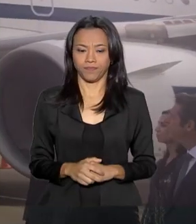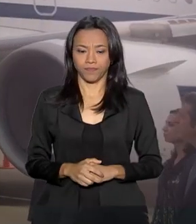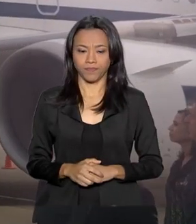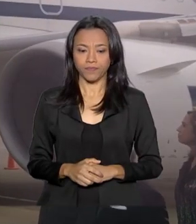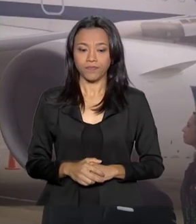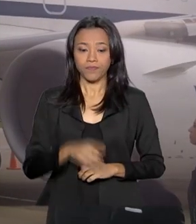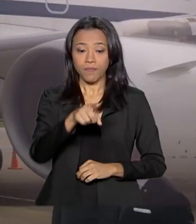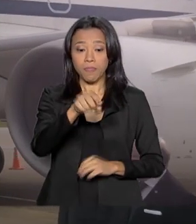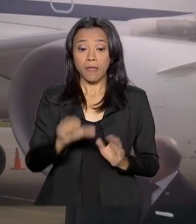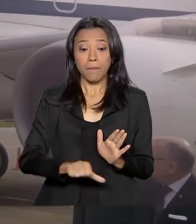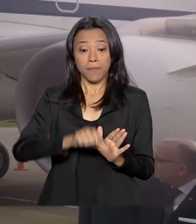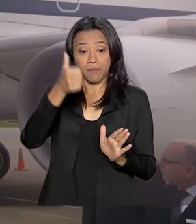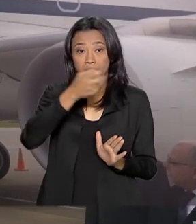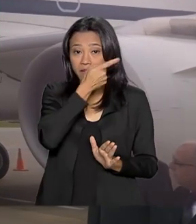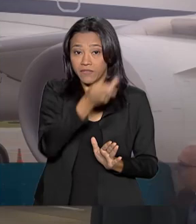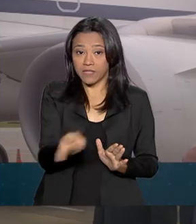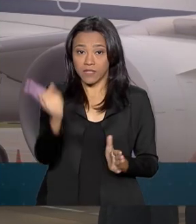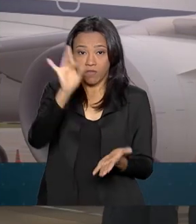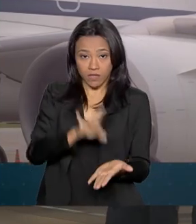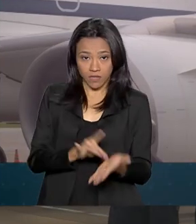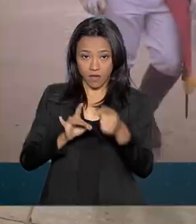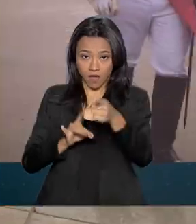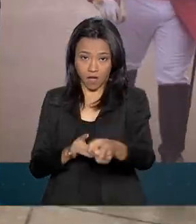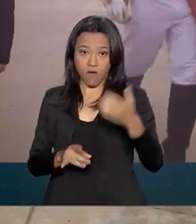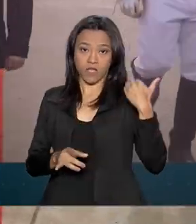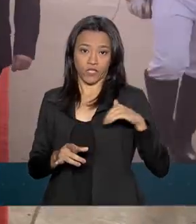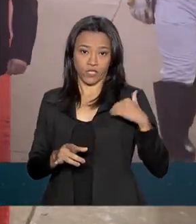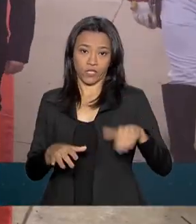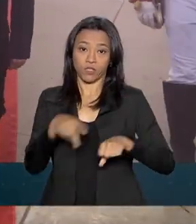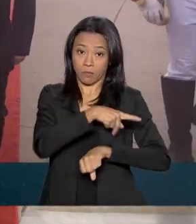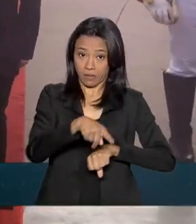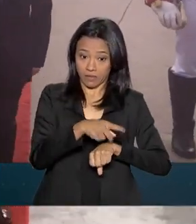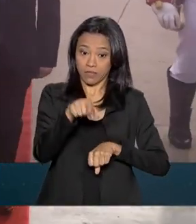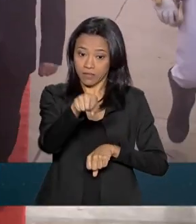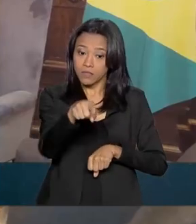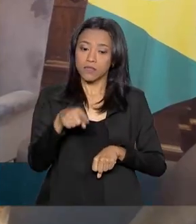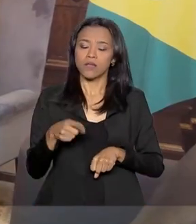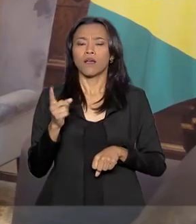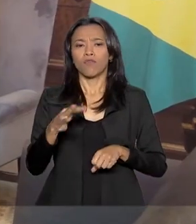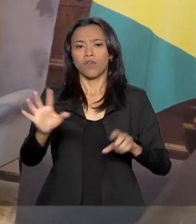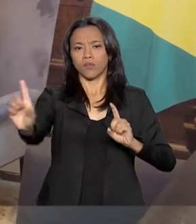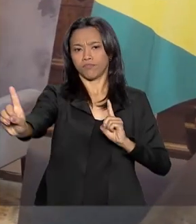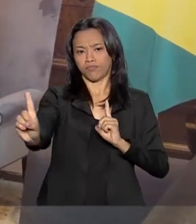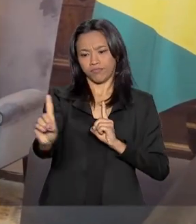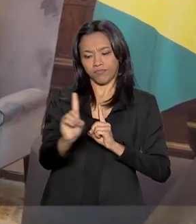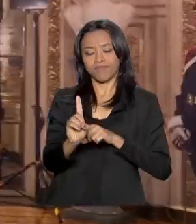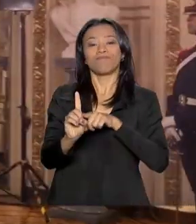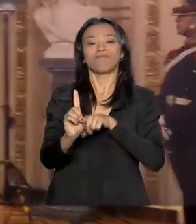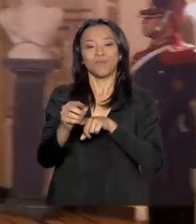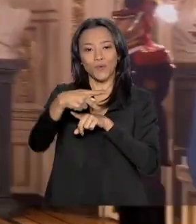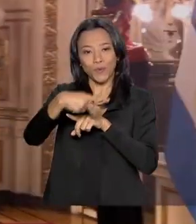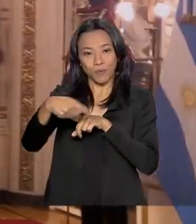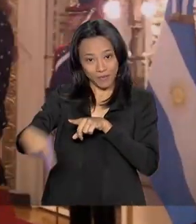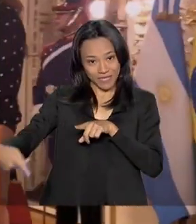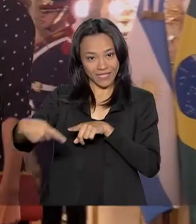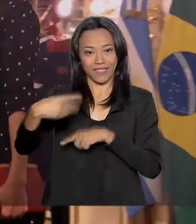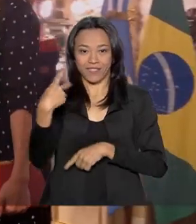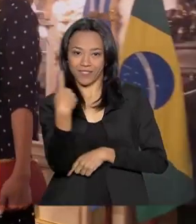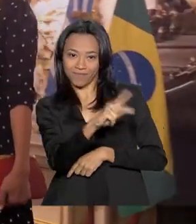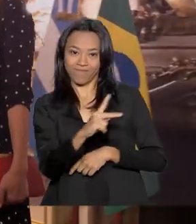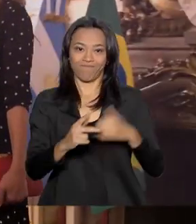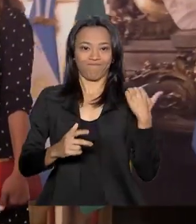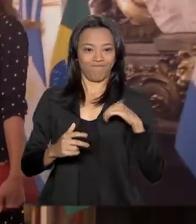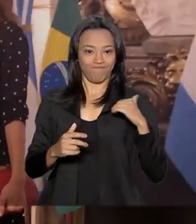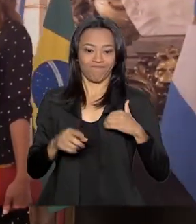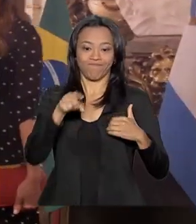Na primeira visita oficial à Argentina, Jair Bolsonaro foi recepcionado pelo presidente Maurício Macri na Casa Rosada,